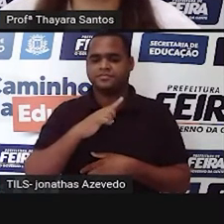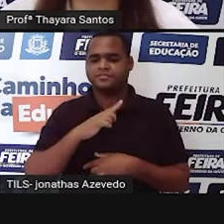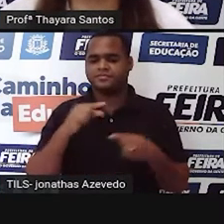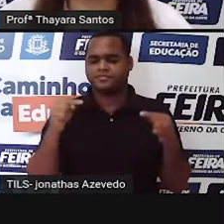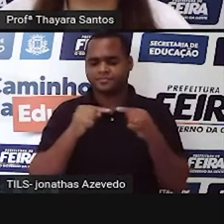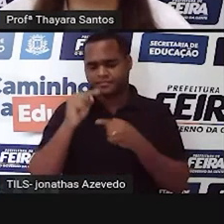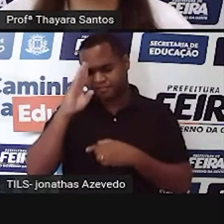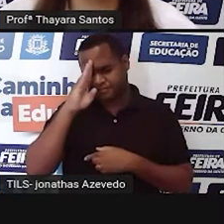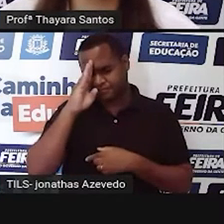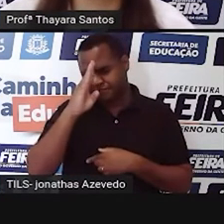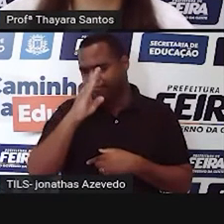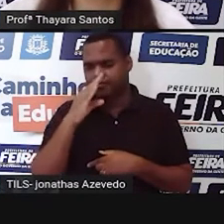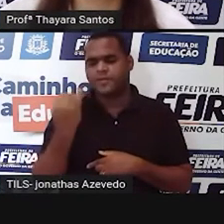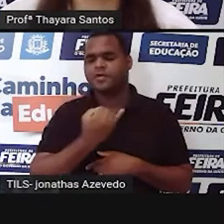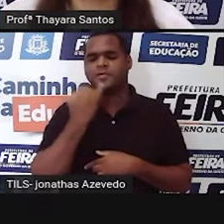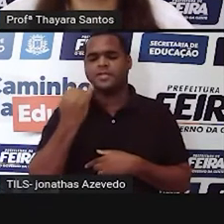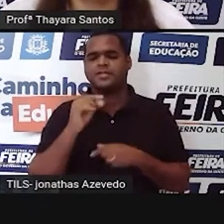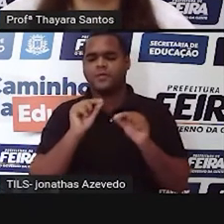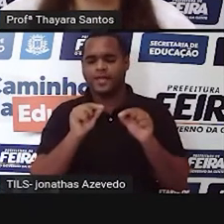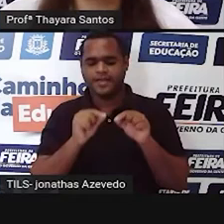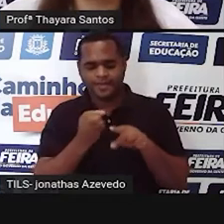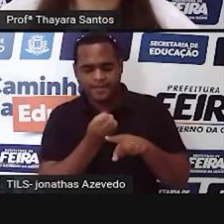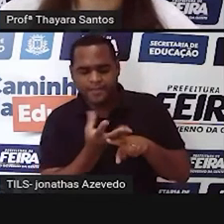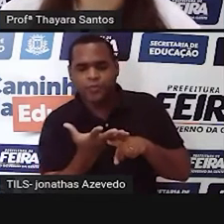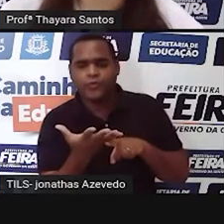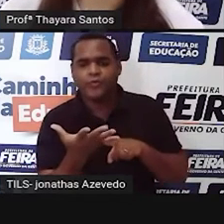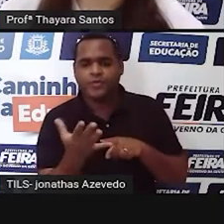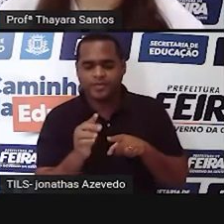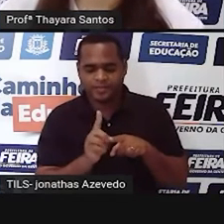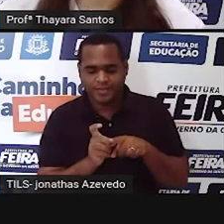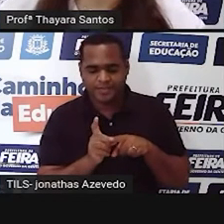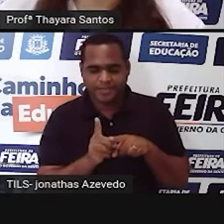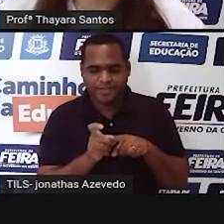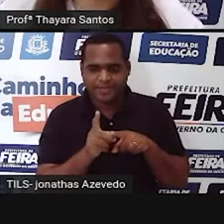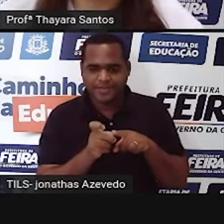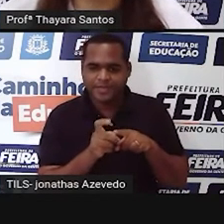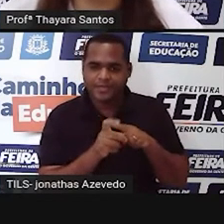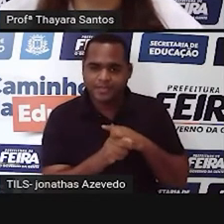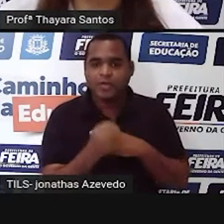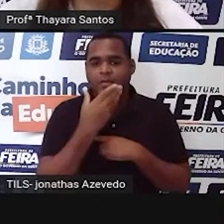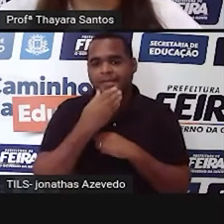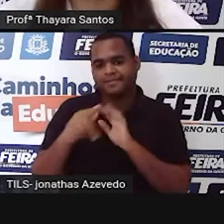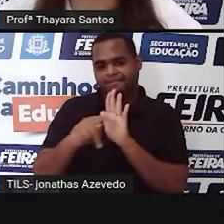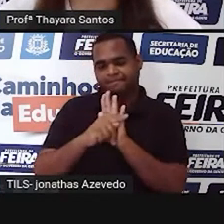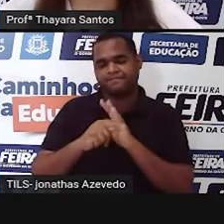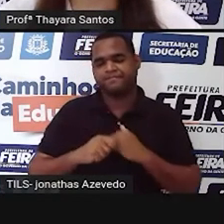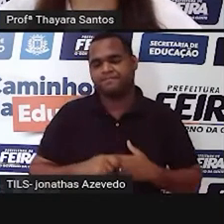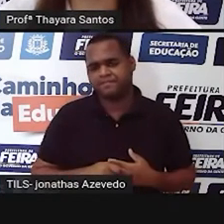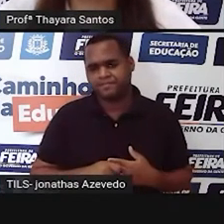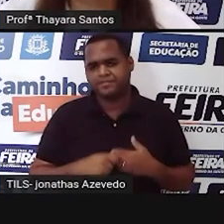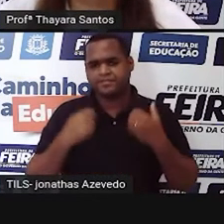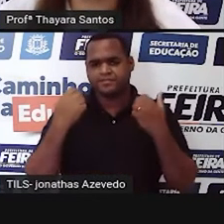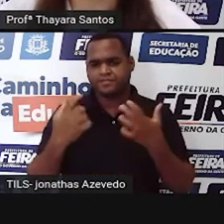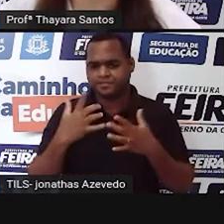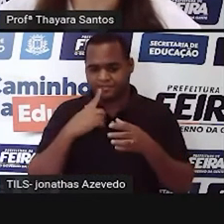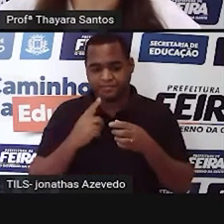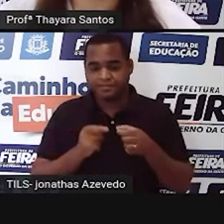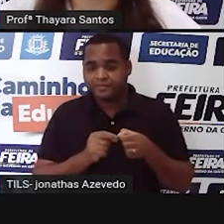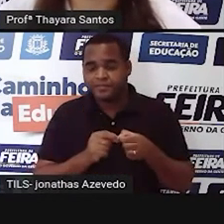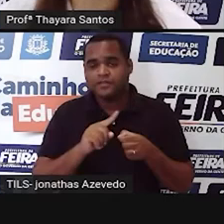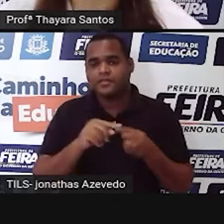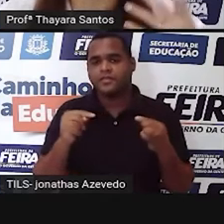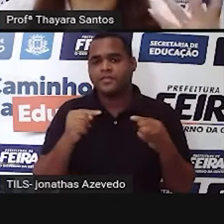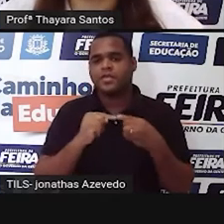função primordial é produzir os espermatozoides, que são as células reprodutivas masculinas. Nessa glândula são